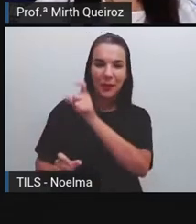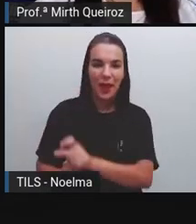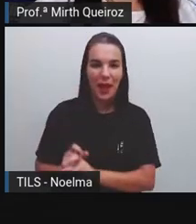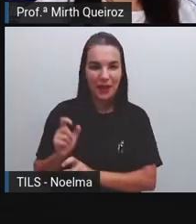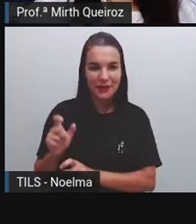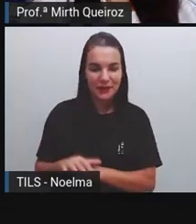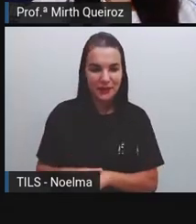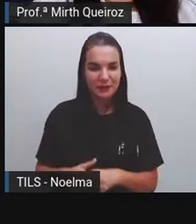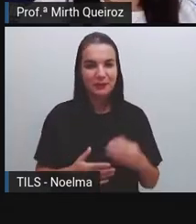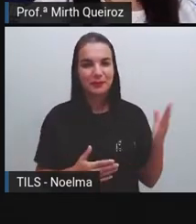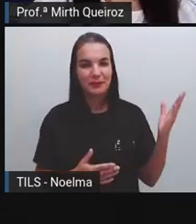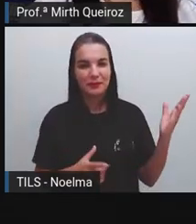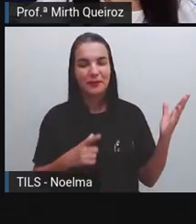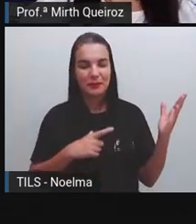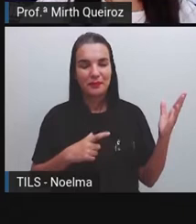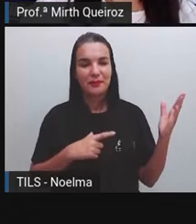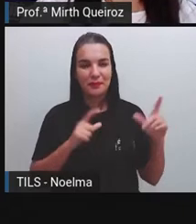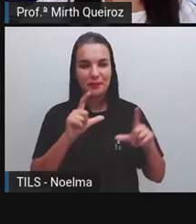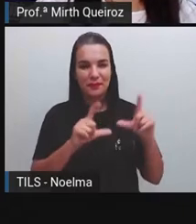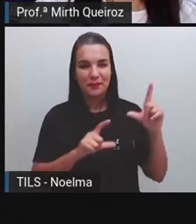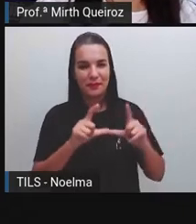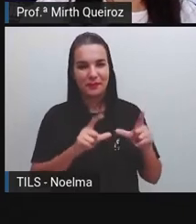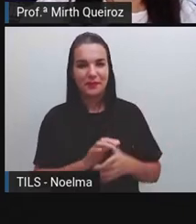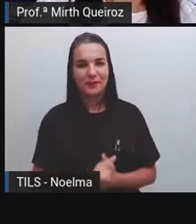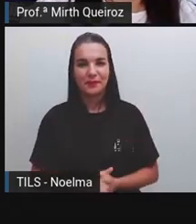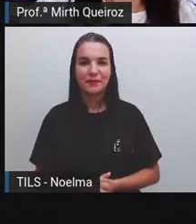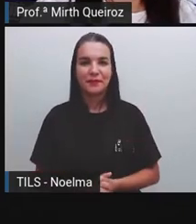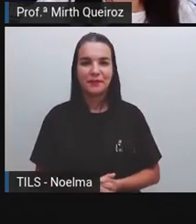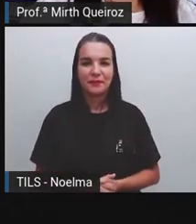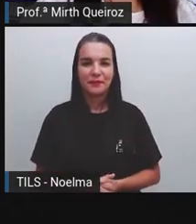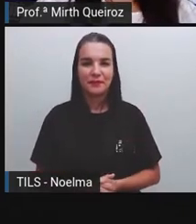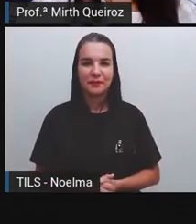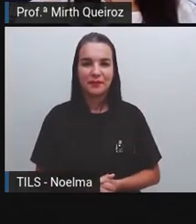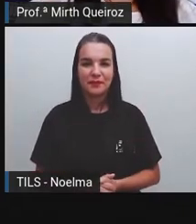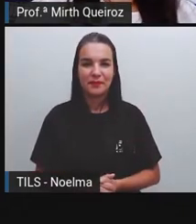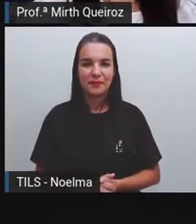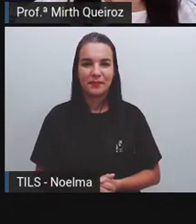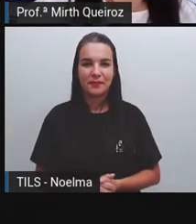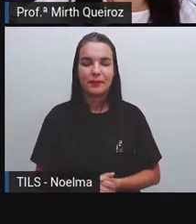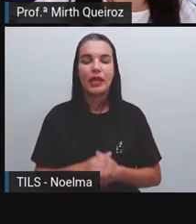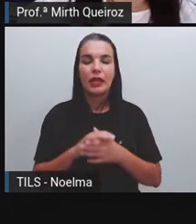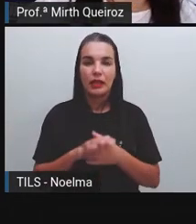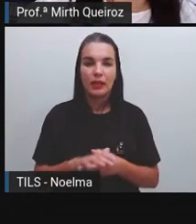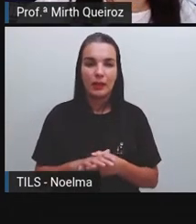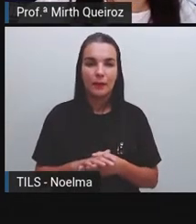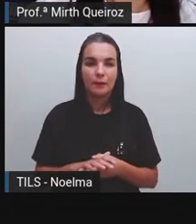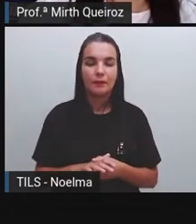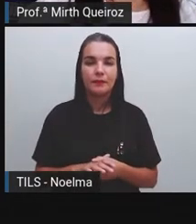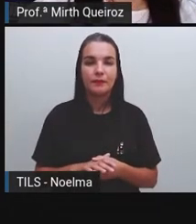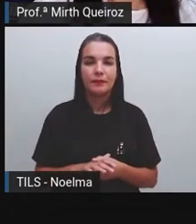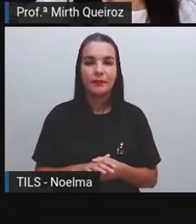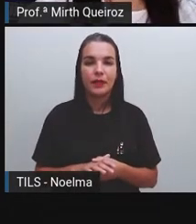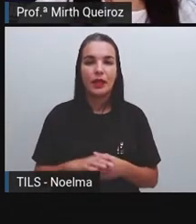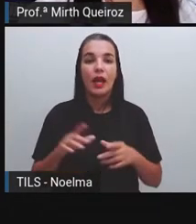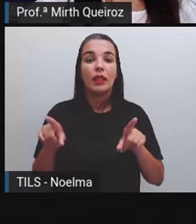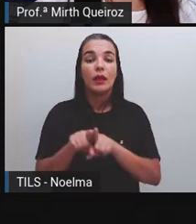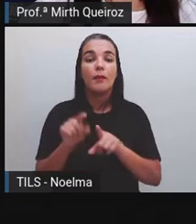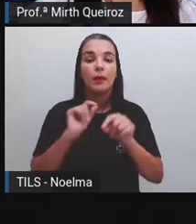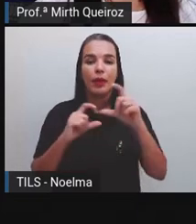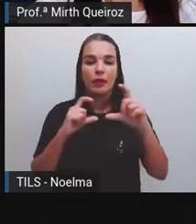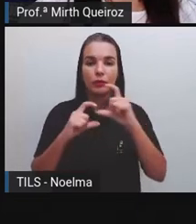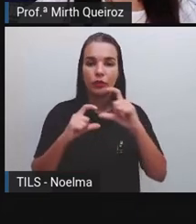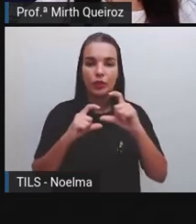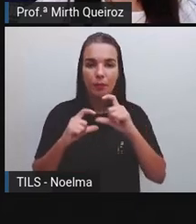através de uma série, vamos dizer assim, na televisão, na TV. Se eu não me engano, foi até na TV Cultura. O gibi foi